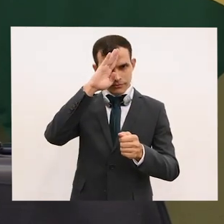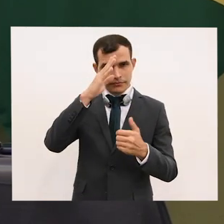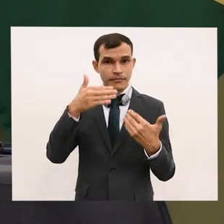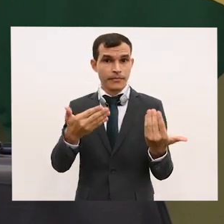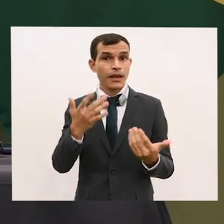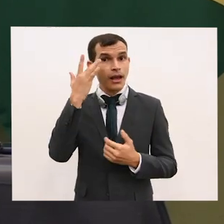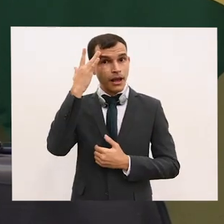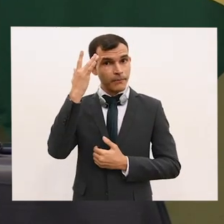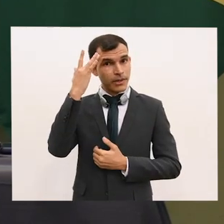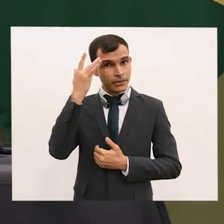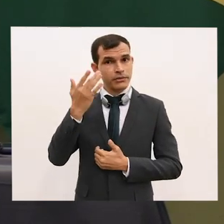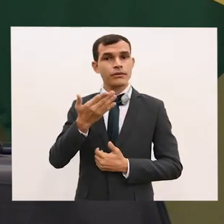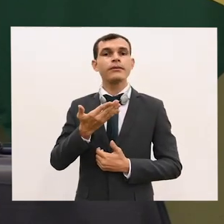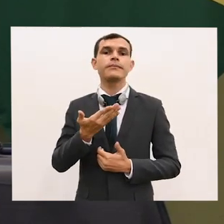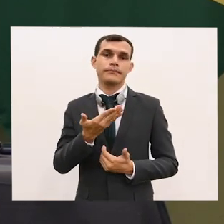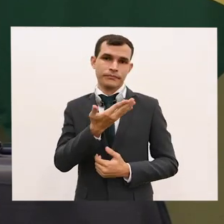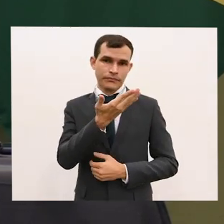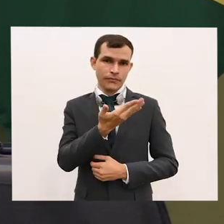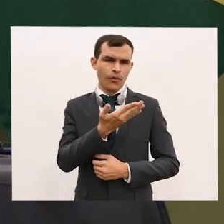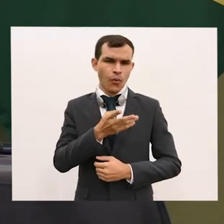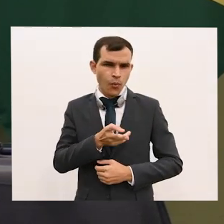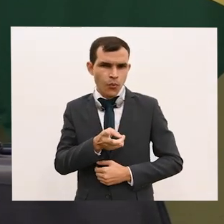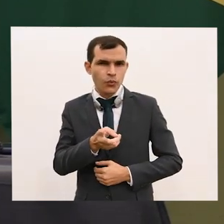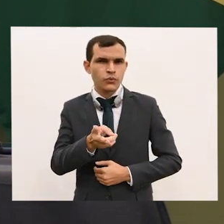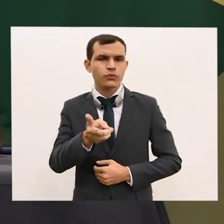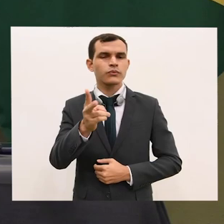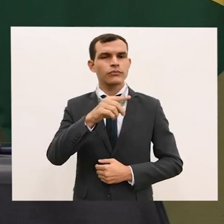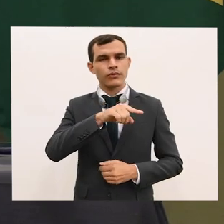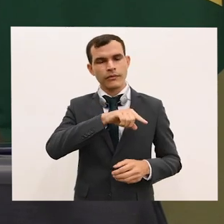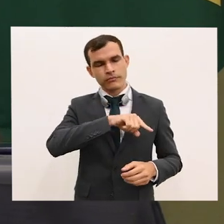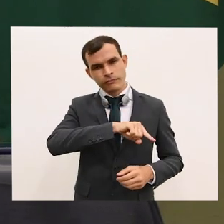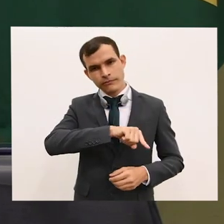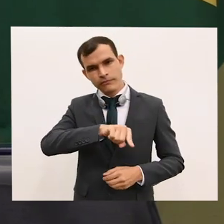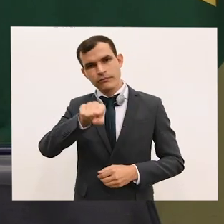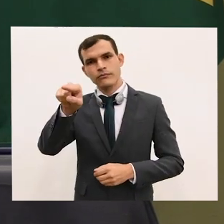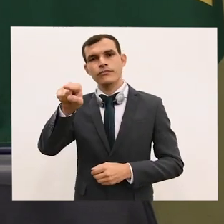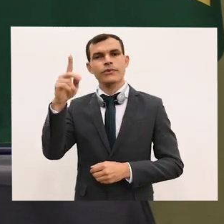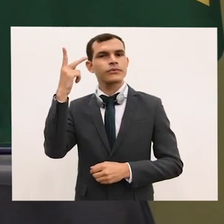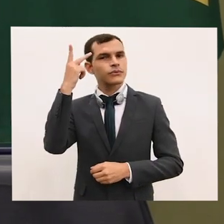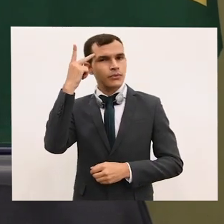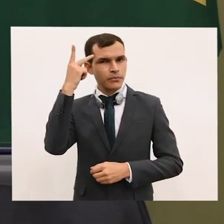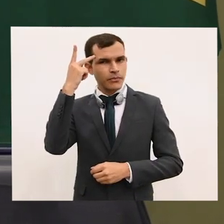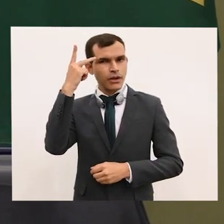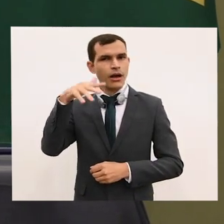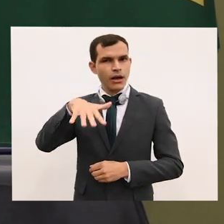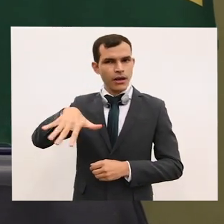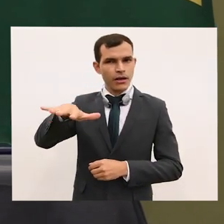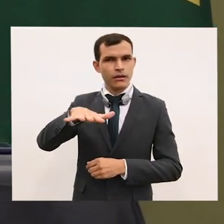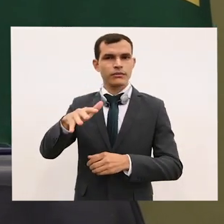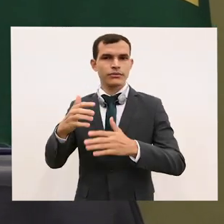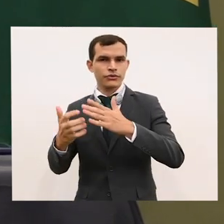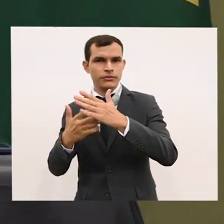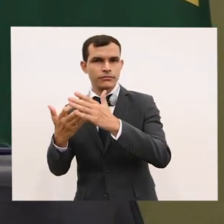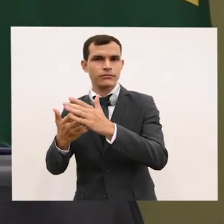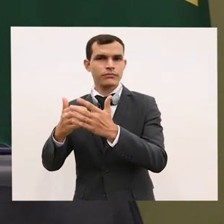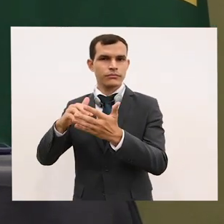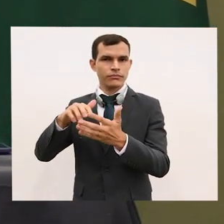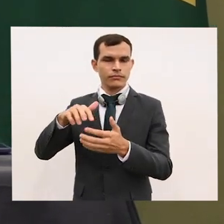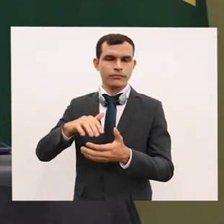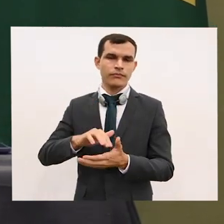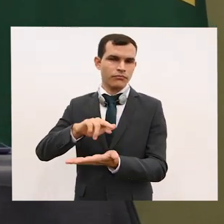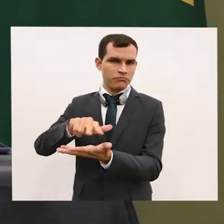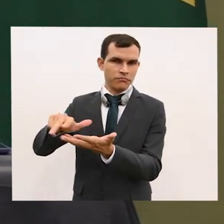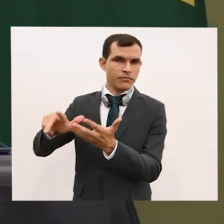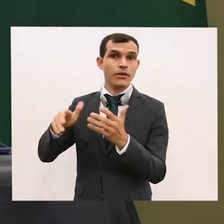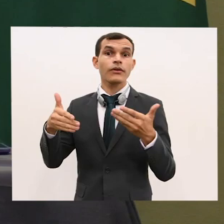em São Paulo, um segmento empresarial, e esta visita oficial